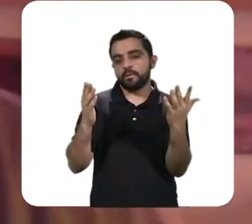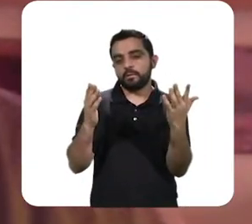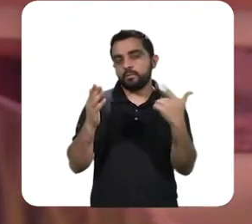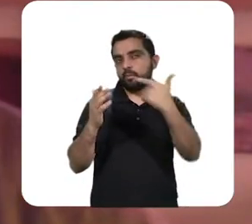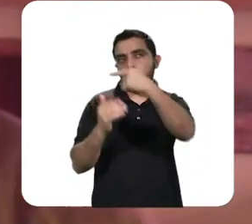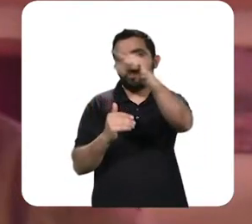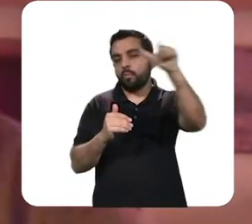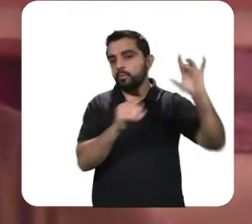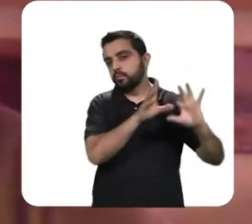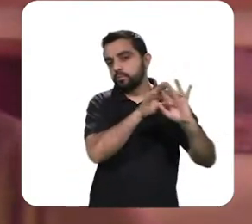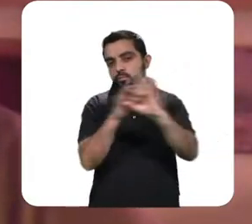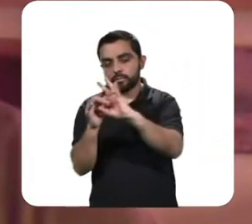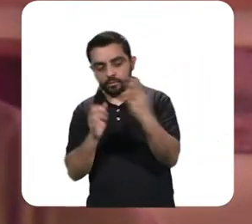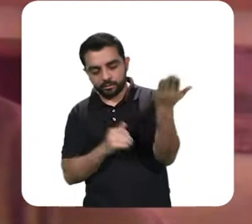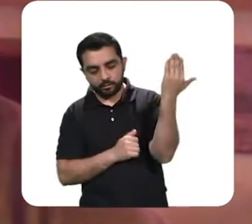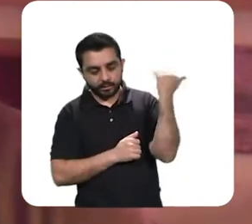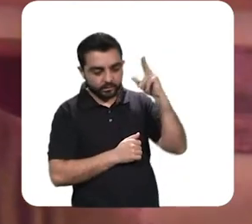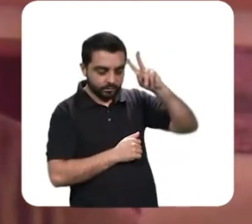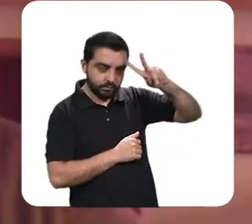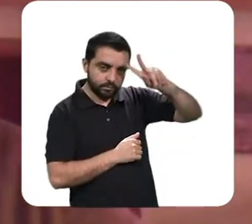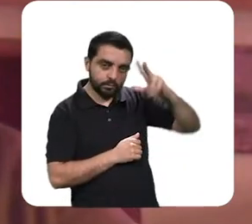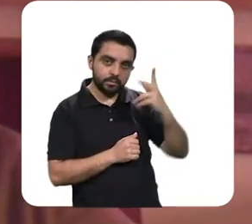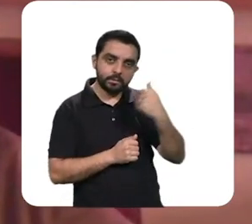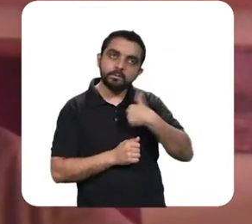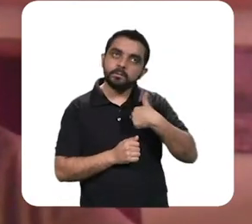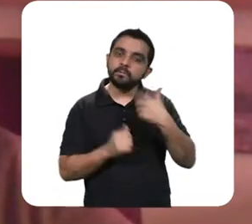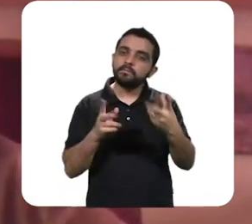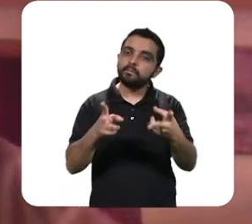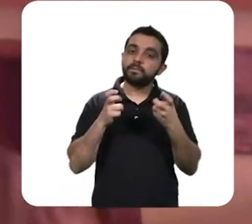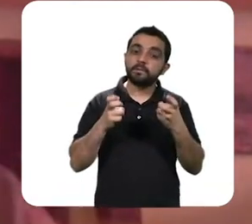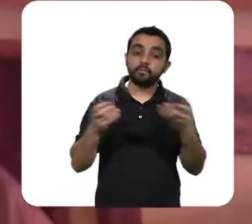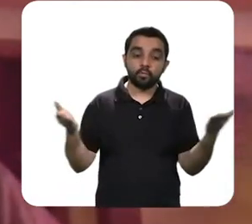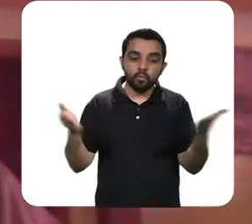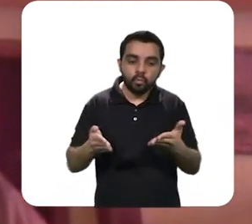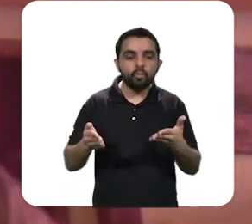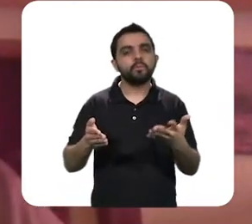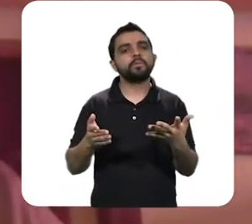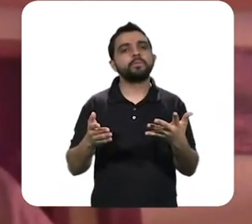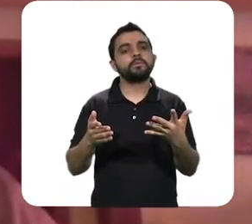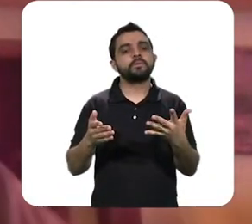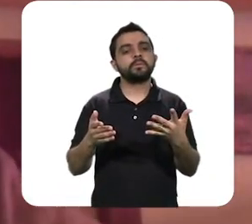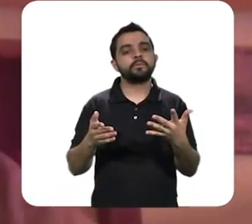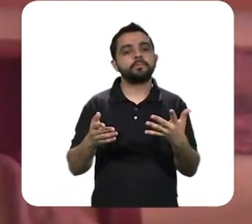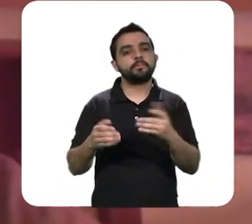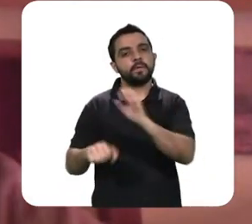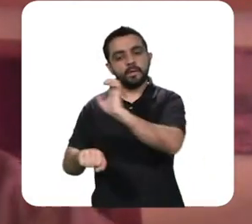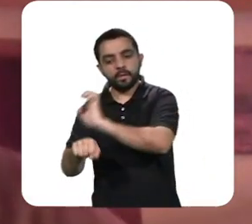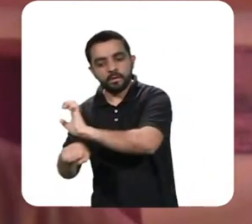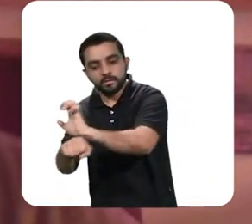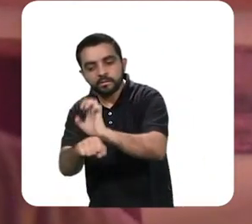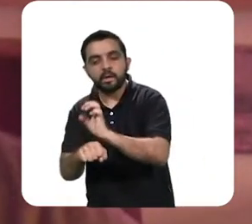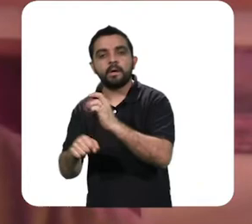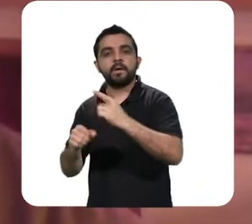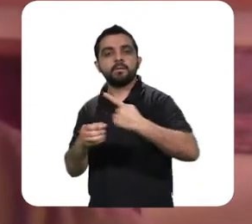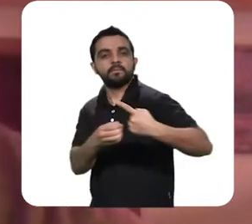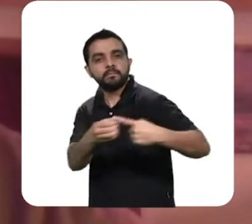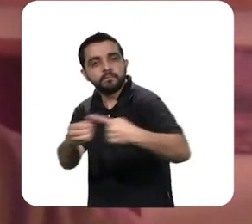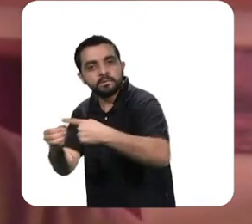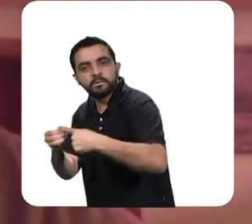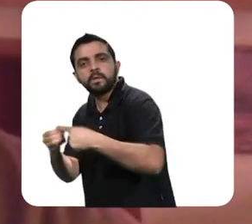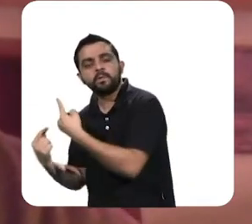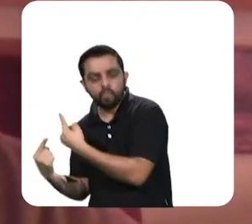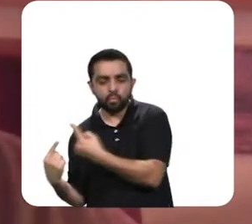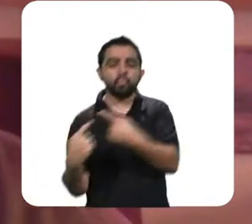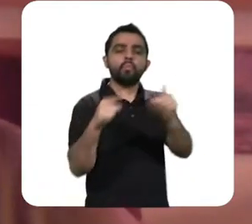contextos que nos precederam eu vejo com muita satisfação esse confronto entre as unidades subnacionais e a União